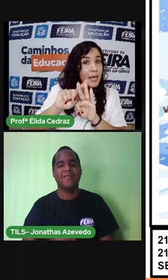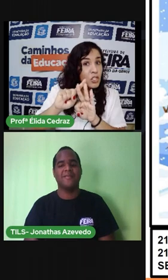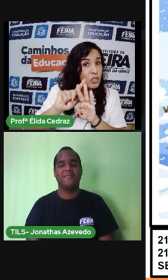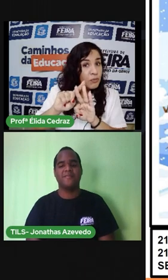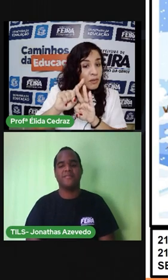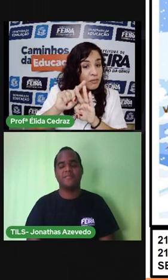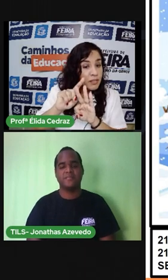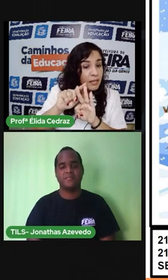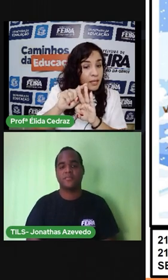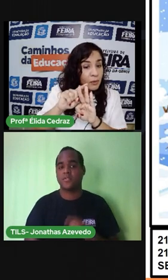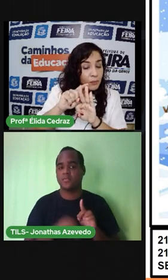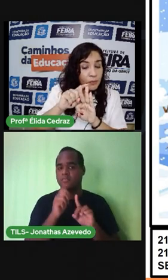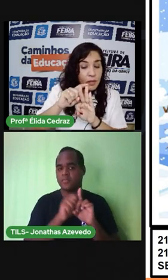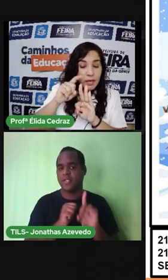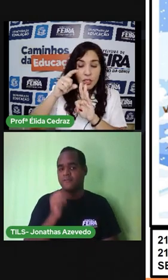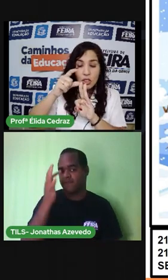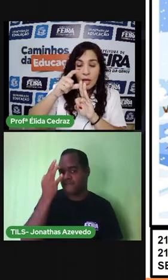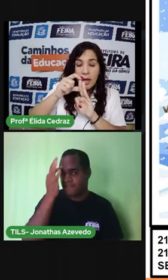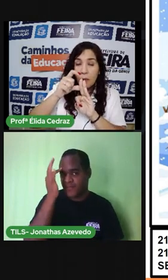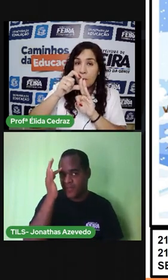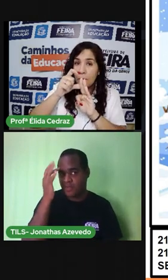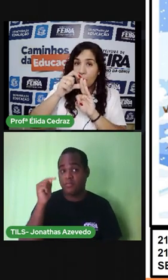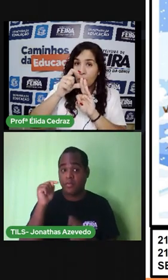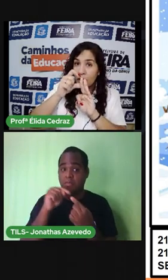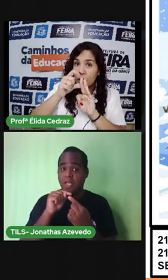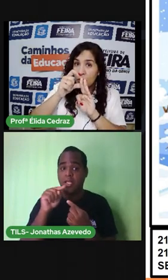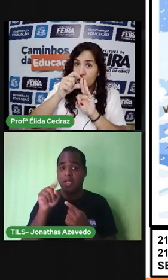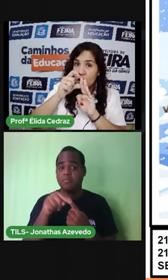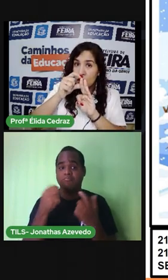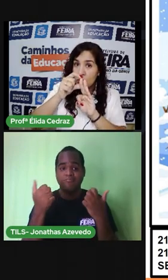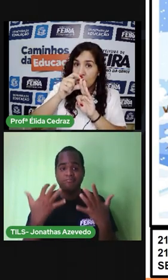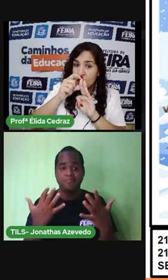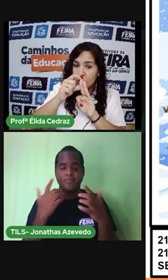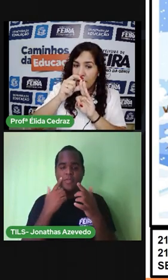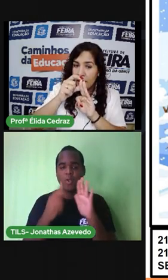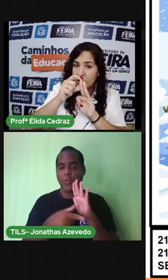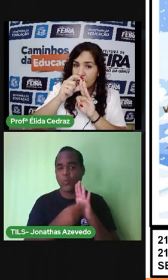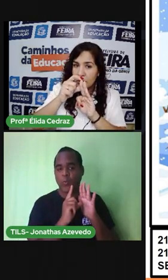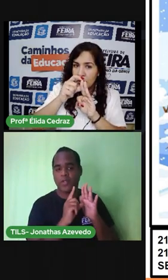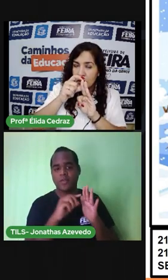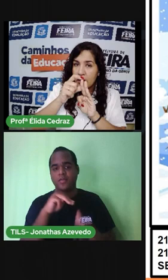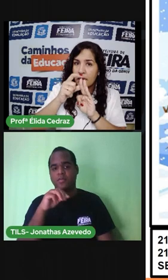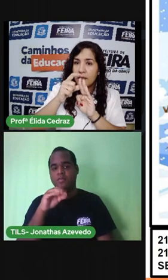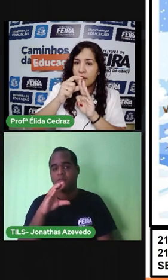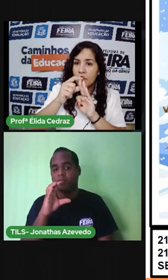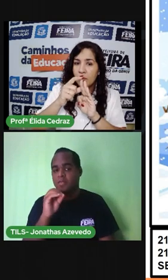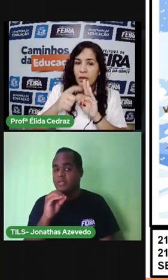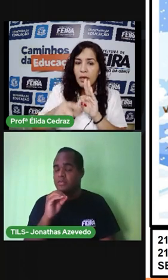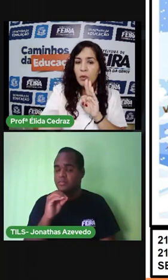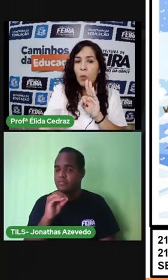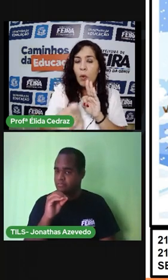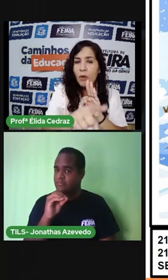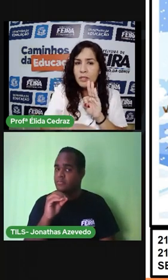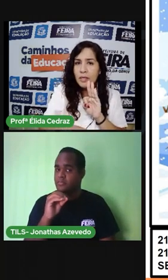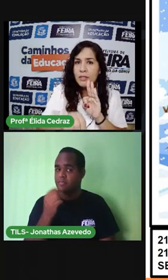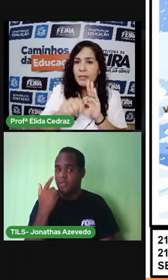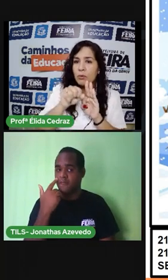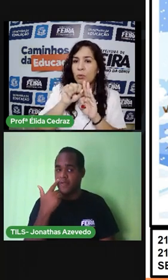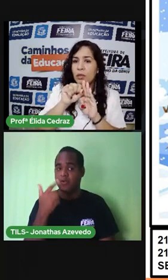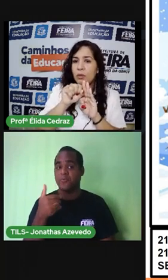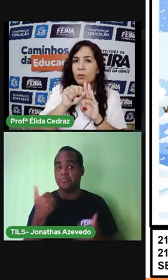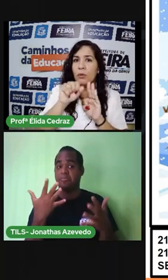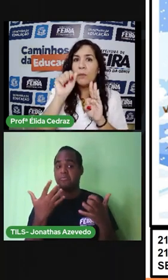O mês de fevereiro está um pouquinho antes do mês de março. Então, em qual